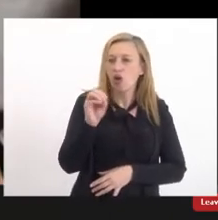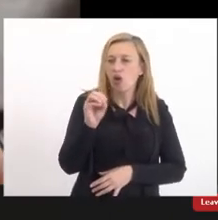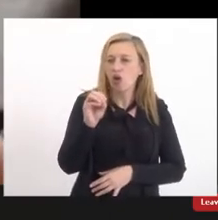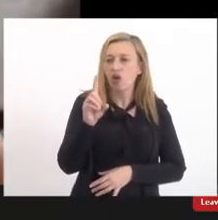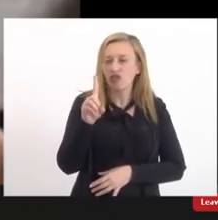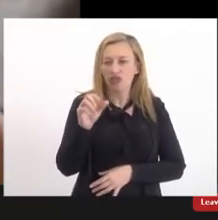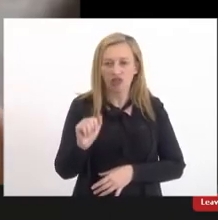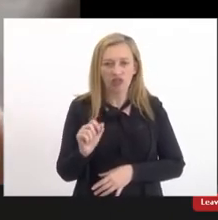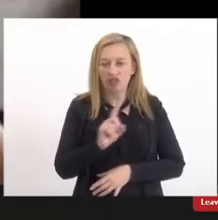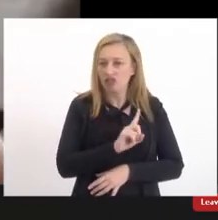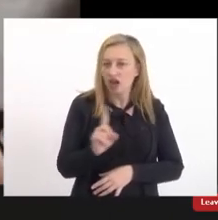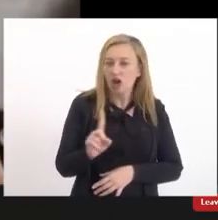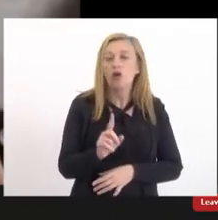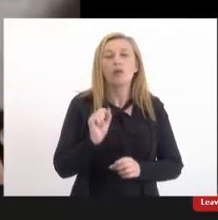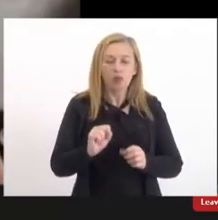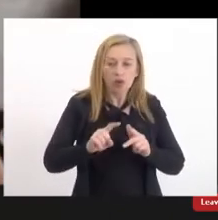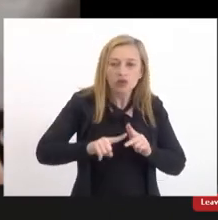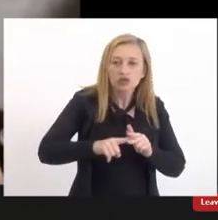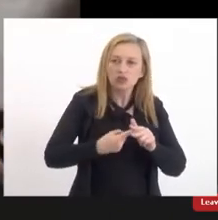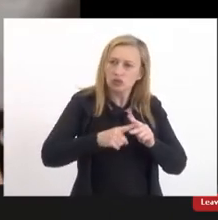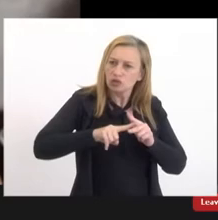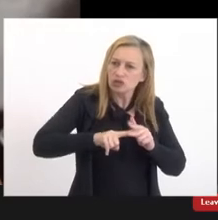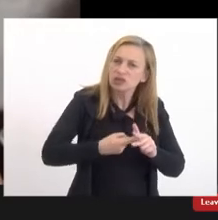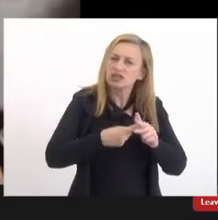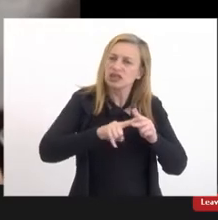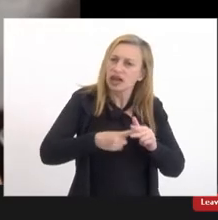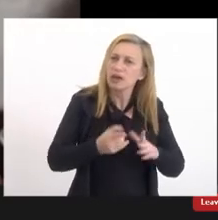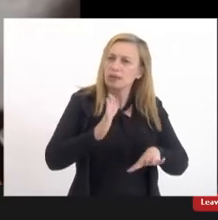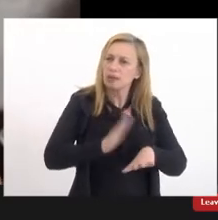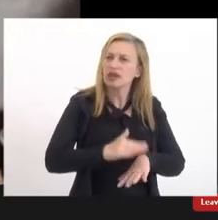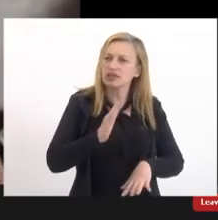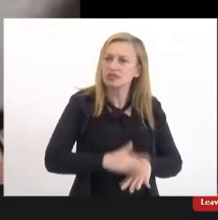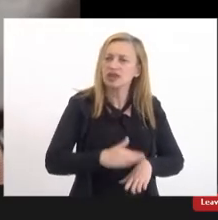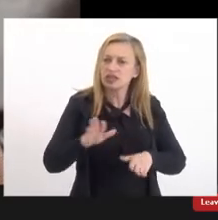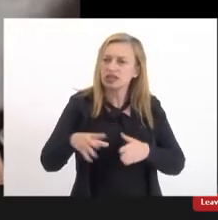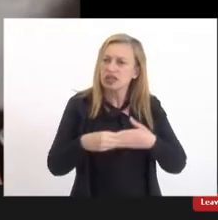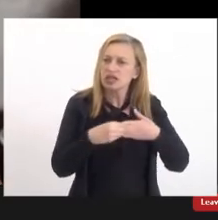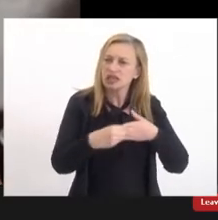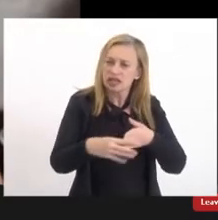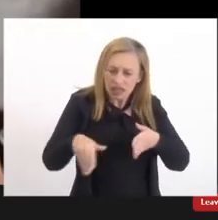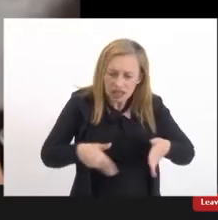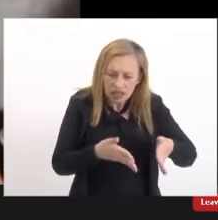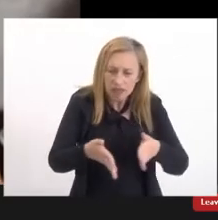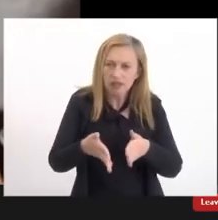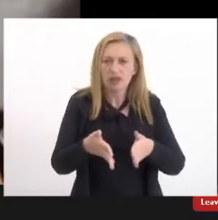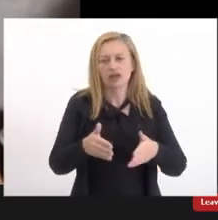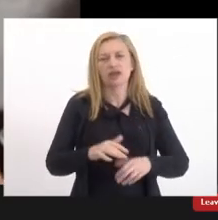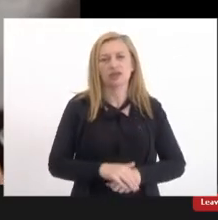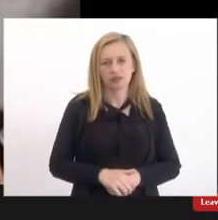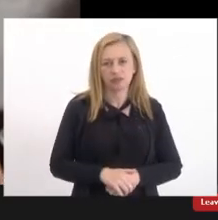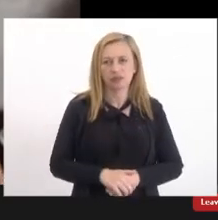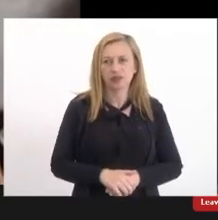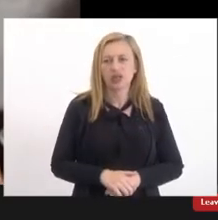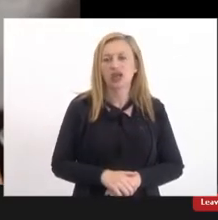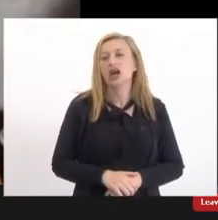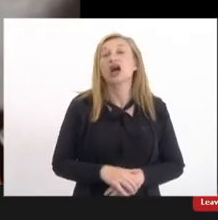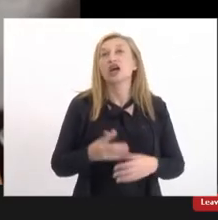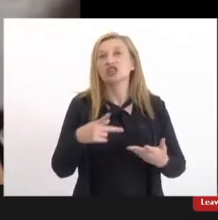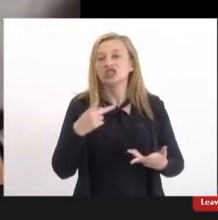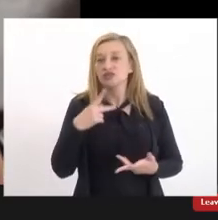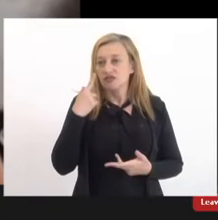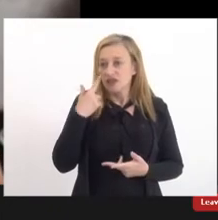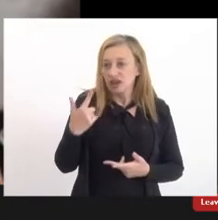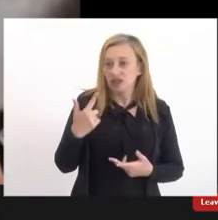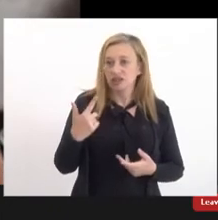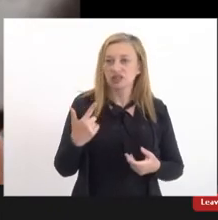roda a gente pode ajustar essa roda e mais ainda dar direção a esse carro aí a gente ouve muito no trânsito